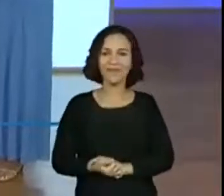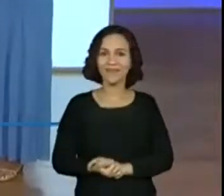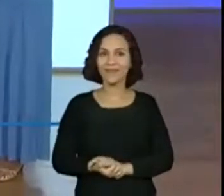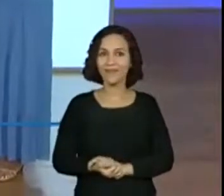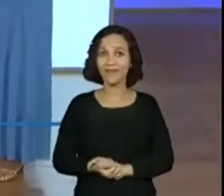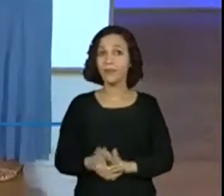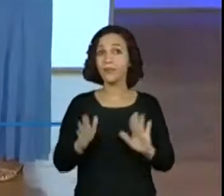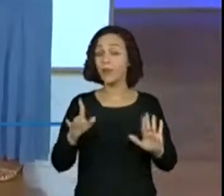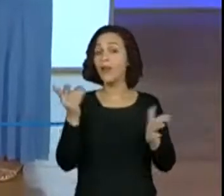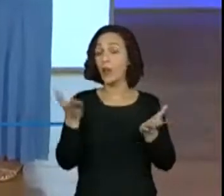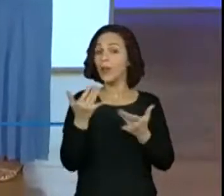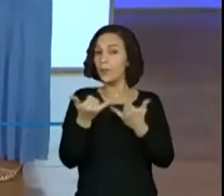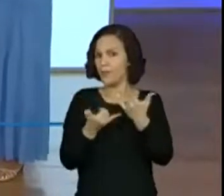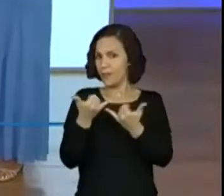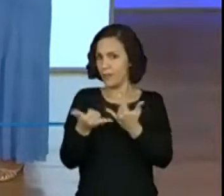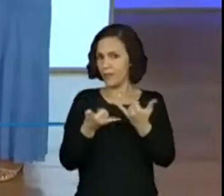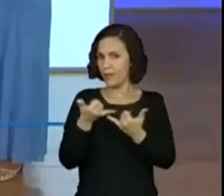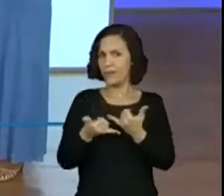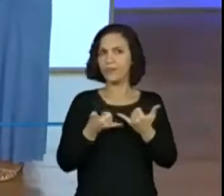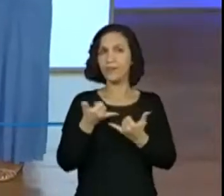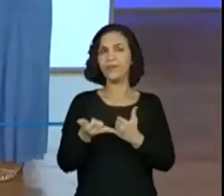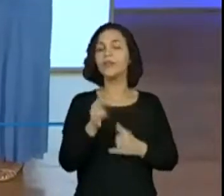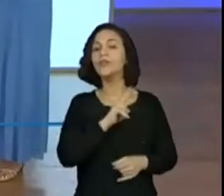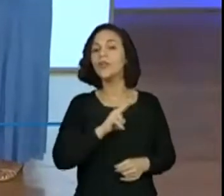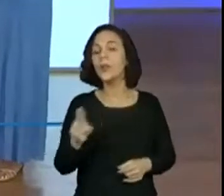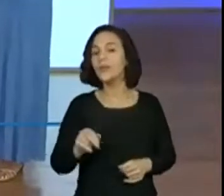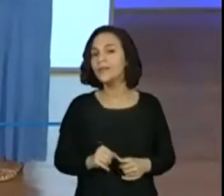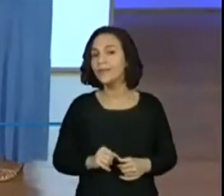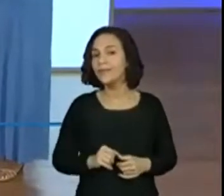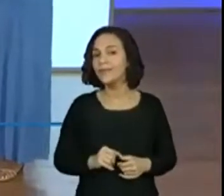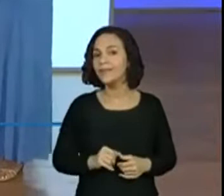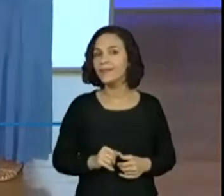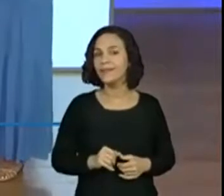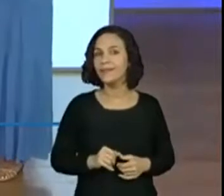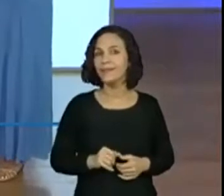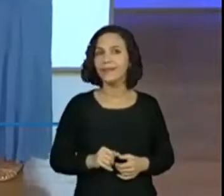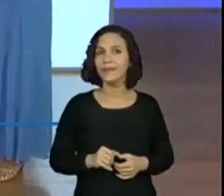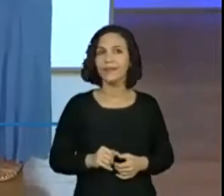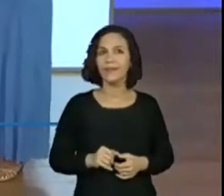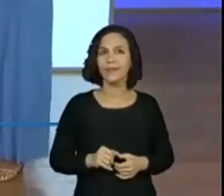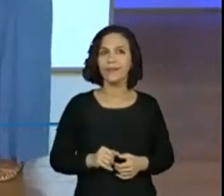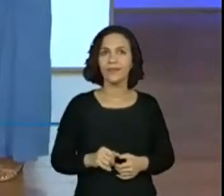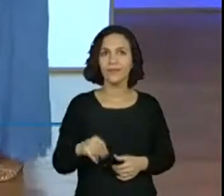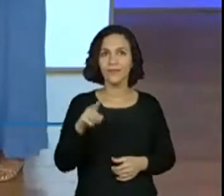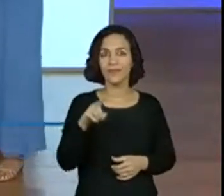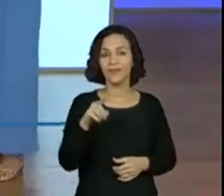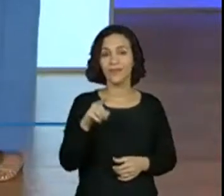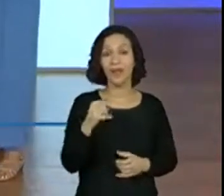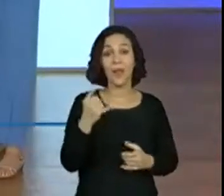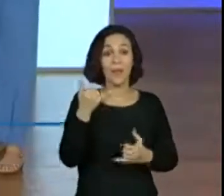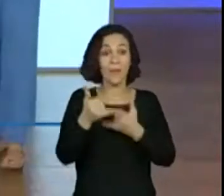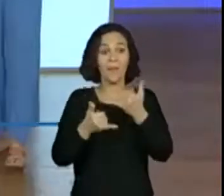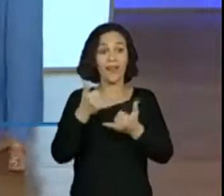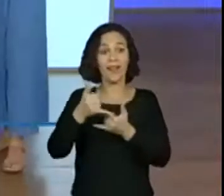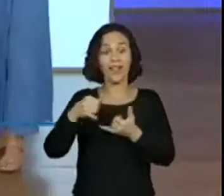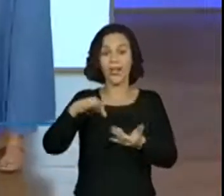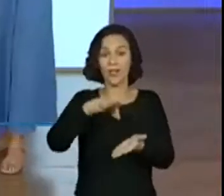Temos uma brincadeira aqui chamada Jogo do GPS.